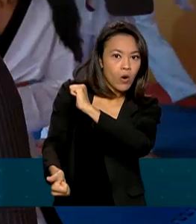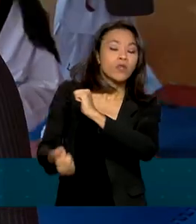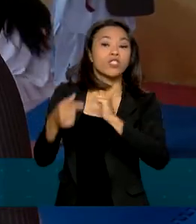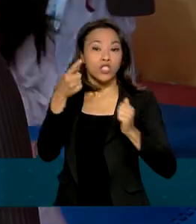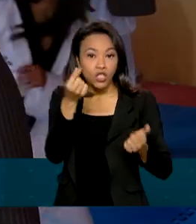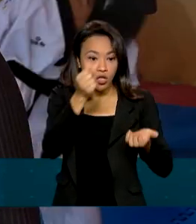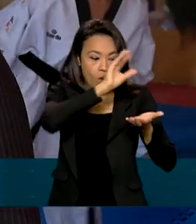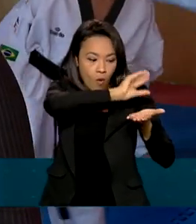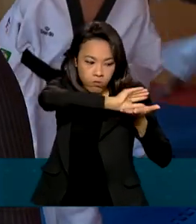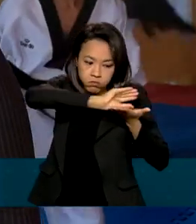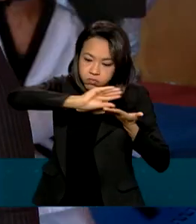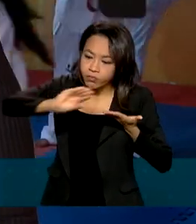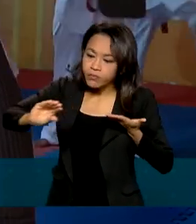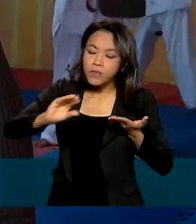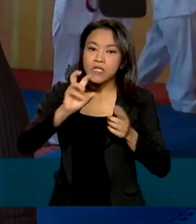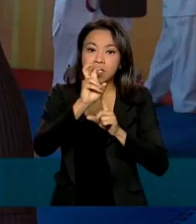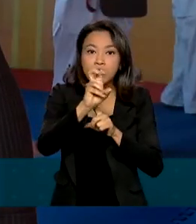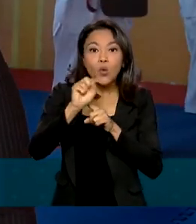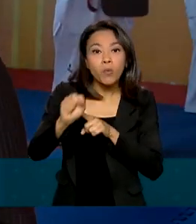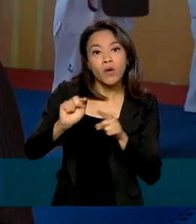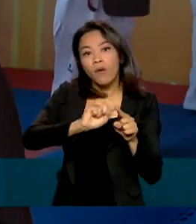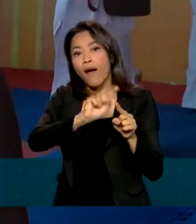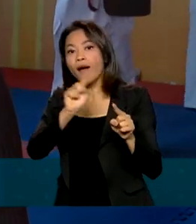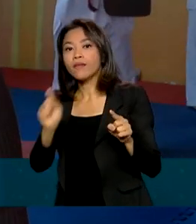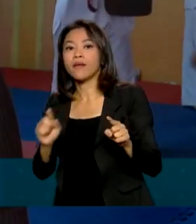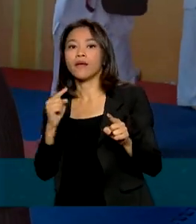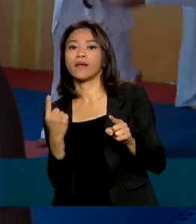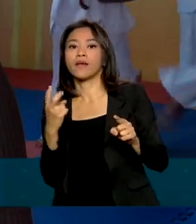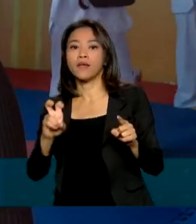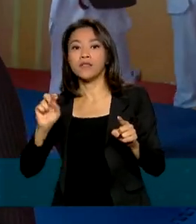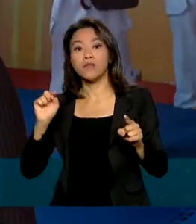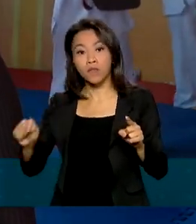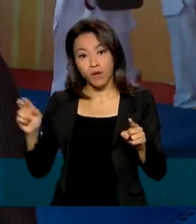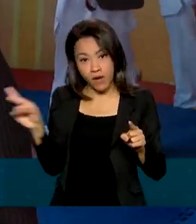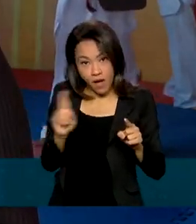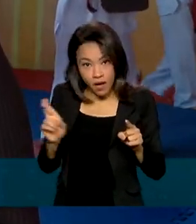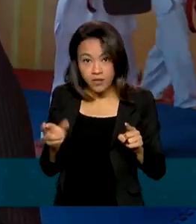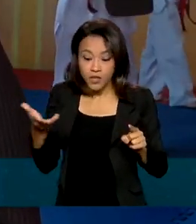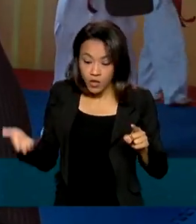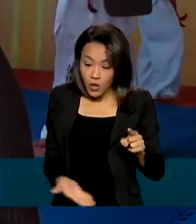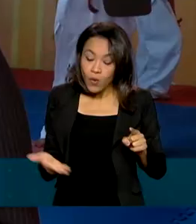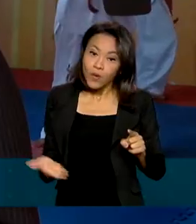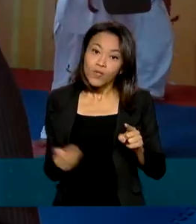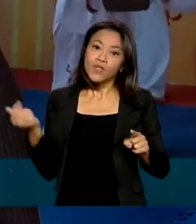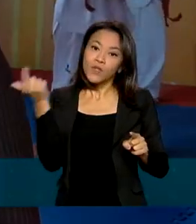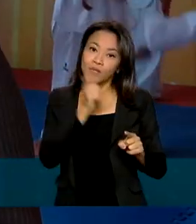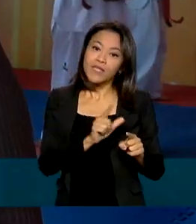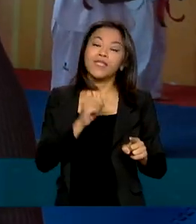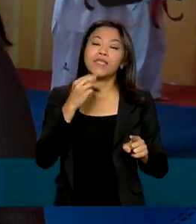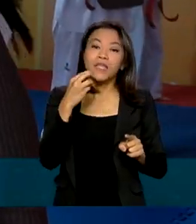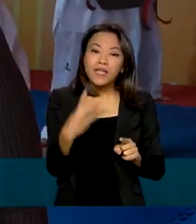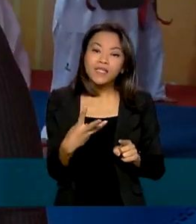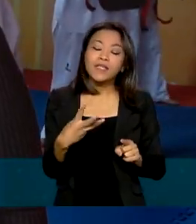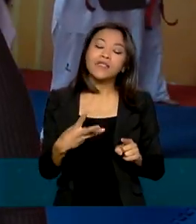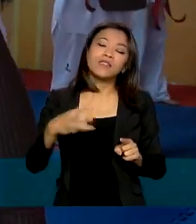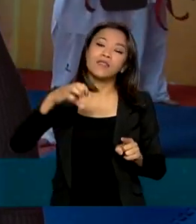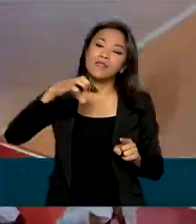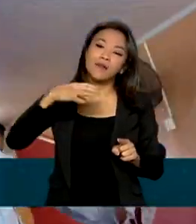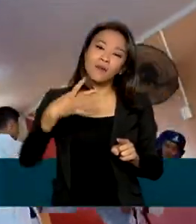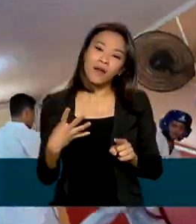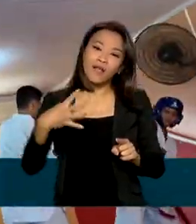para este grupo variam de R 5 mil a R 15 mil e beneficiam atualmente 349 atletas.